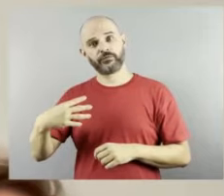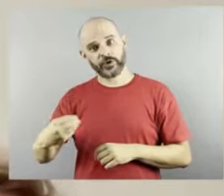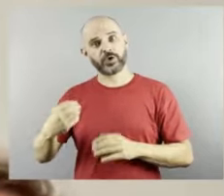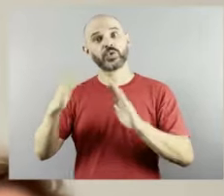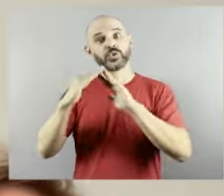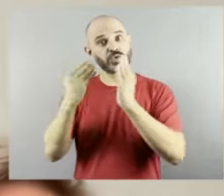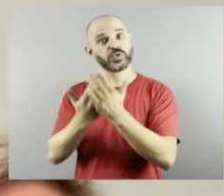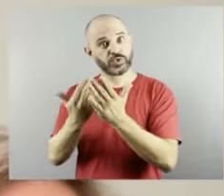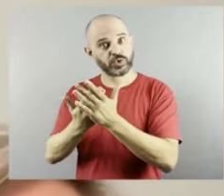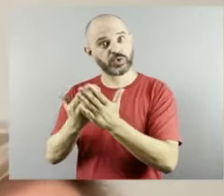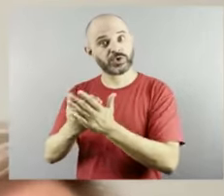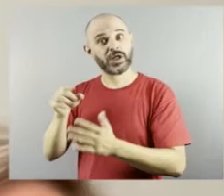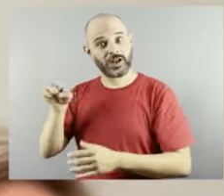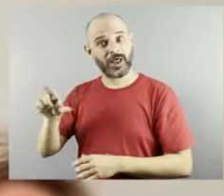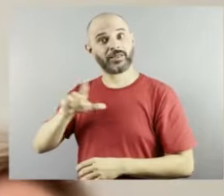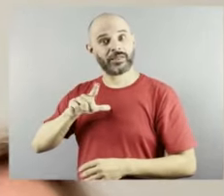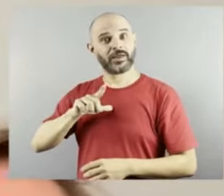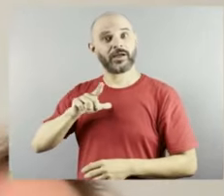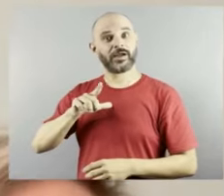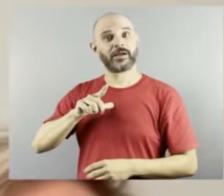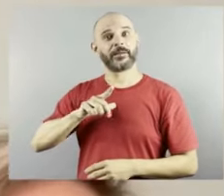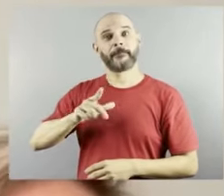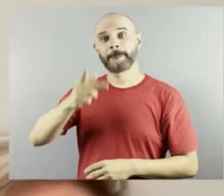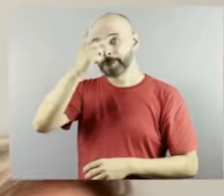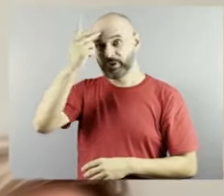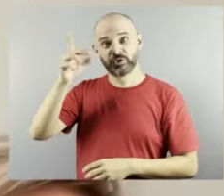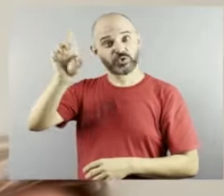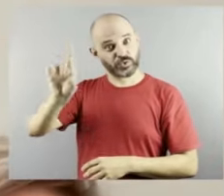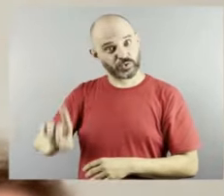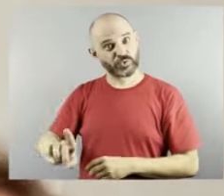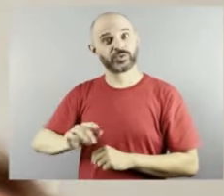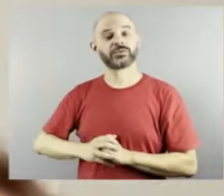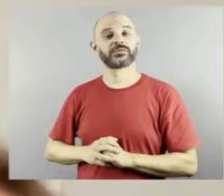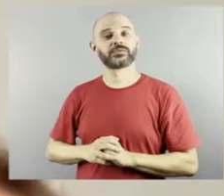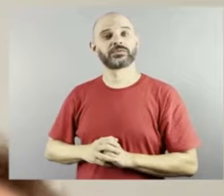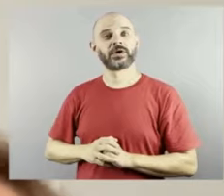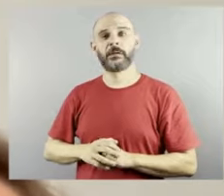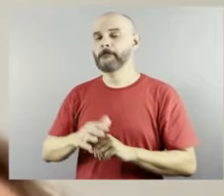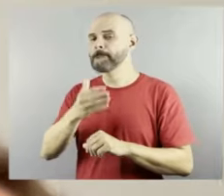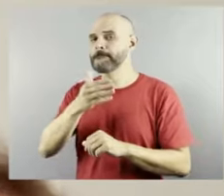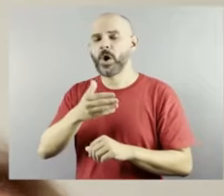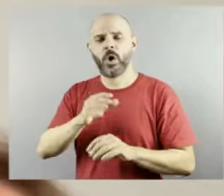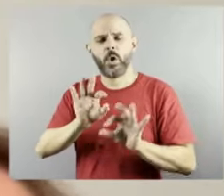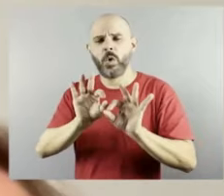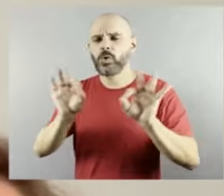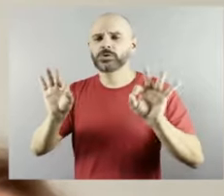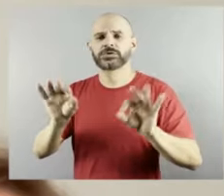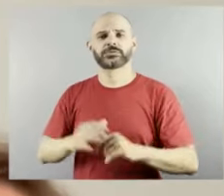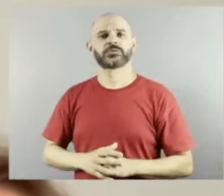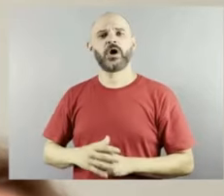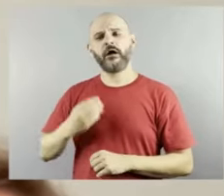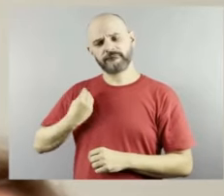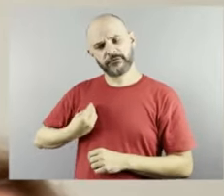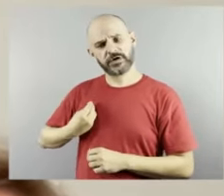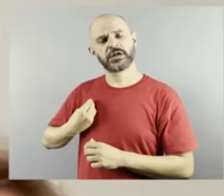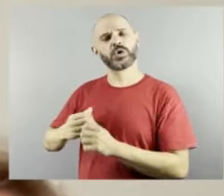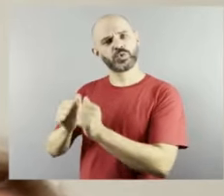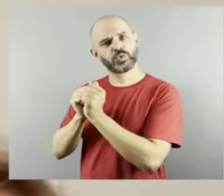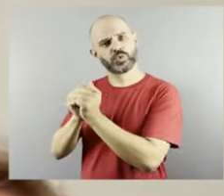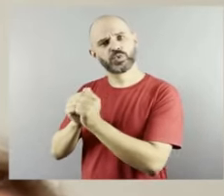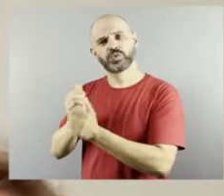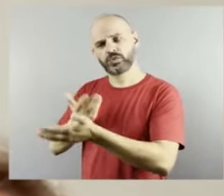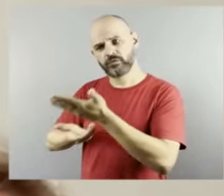deficiência e foi excelente pra ele claro aprender a conviver aprender a lidar né então ou seja